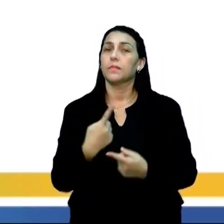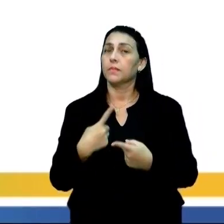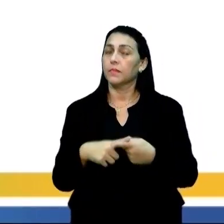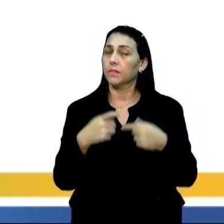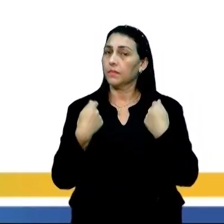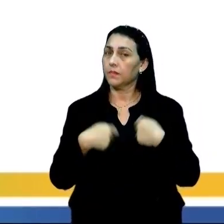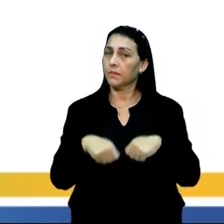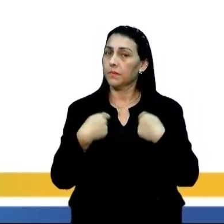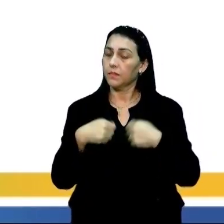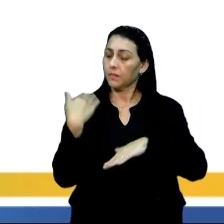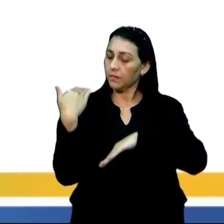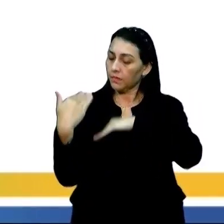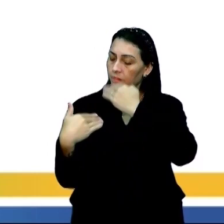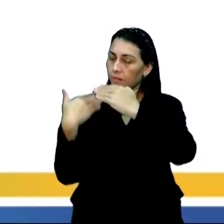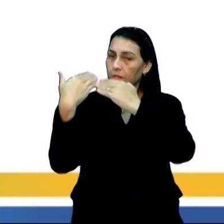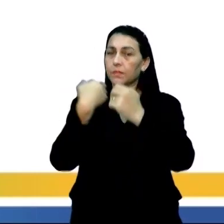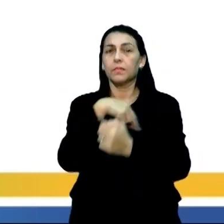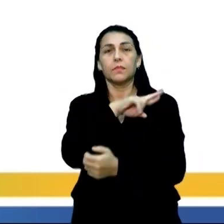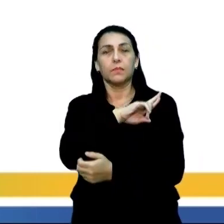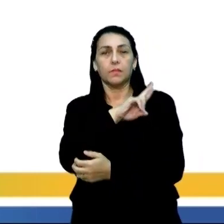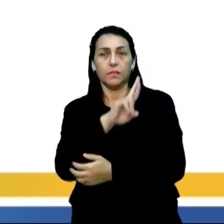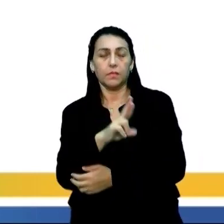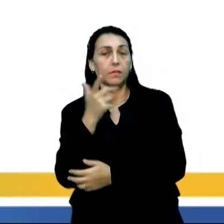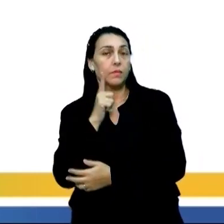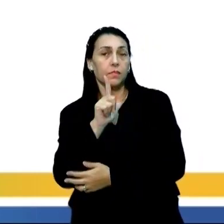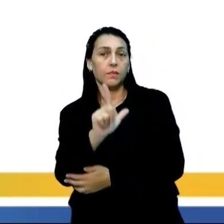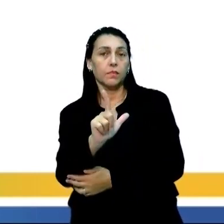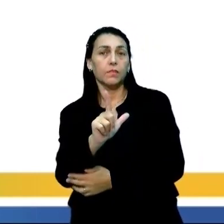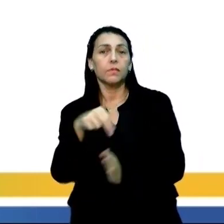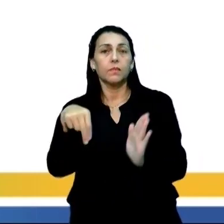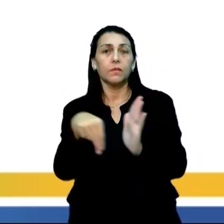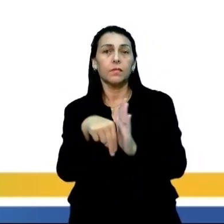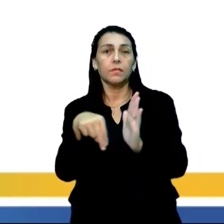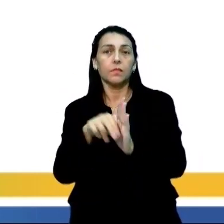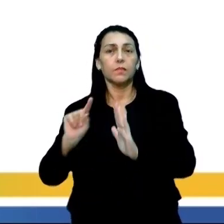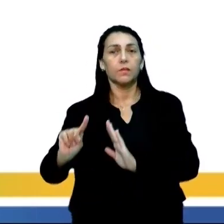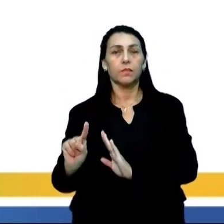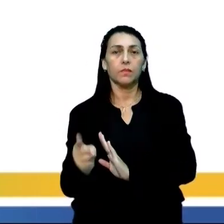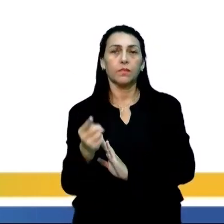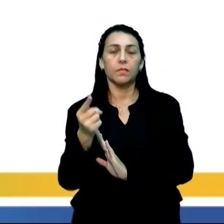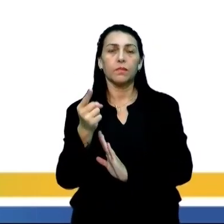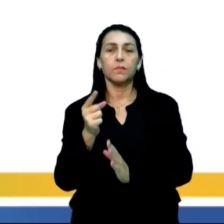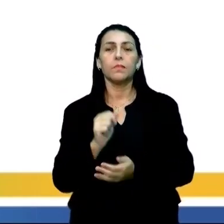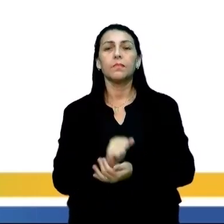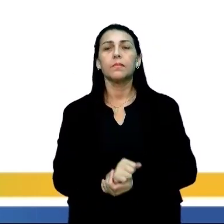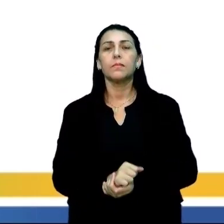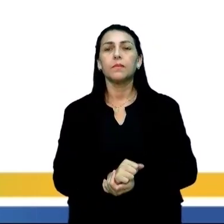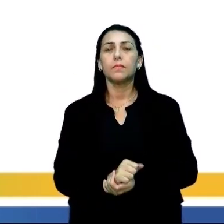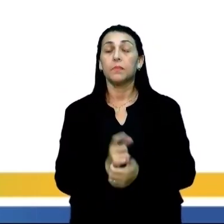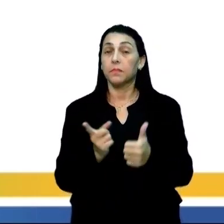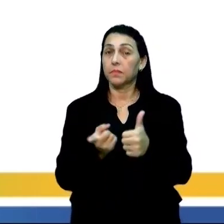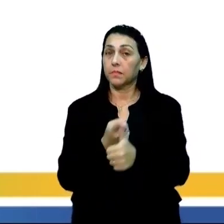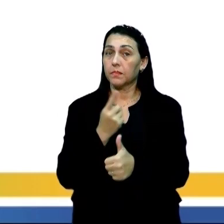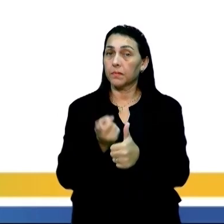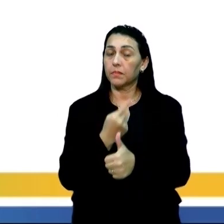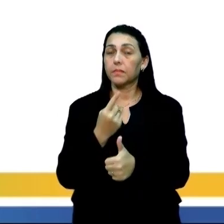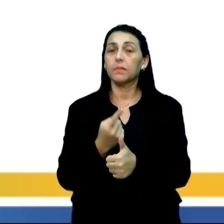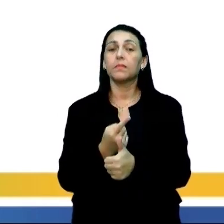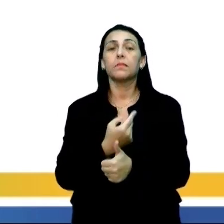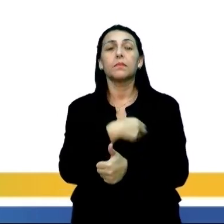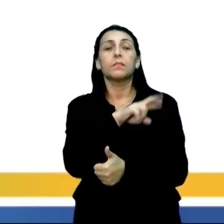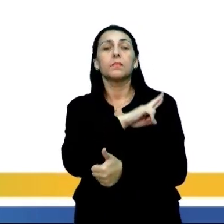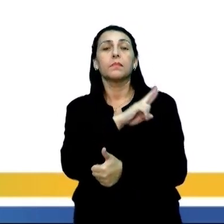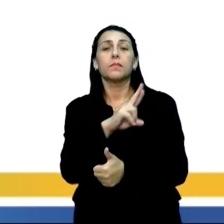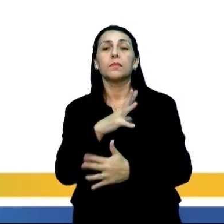preciso desenvolver essas competências para que eu alcance a nota 1000. E a primeira competência é